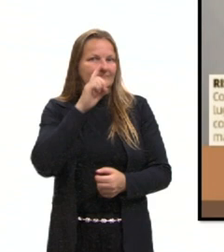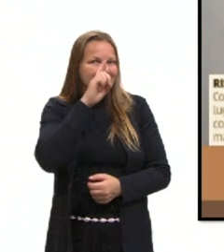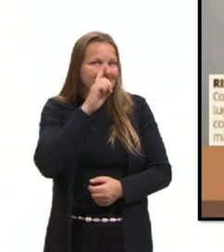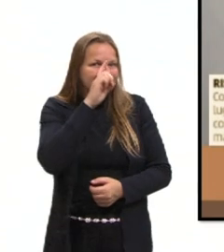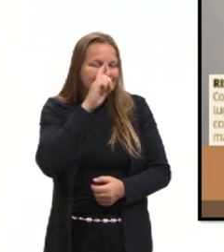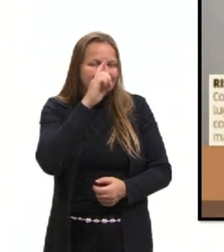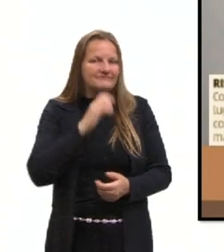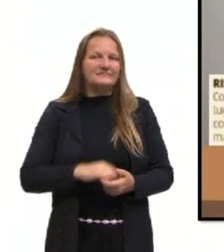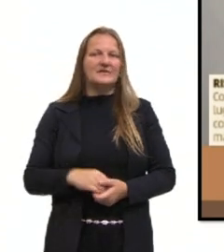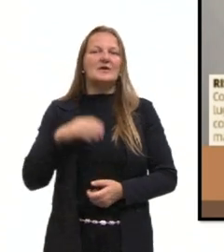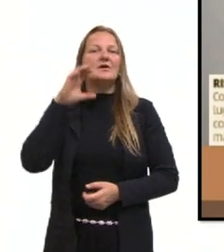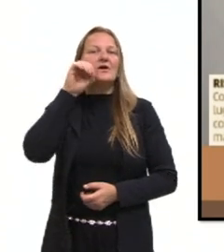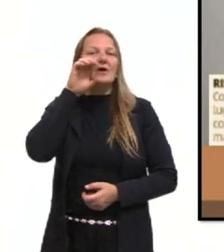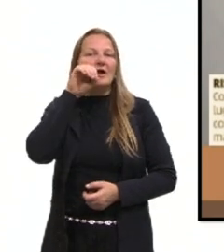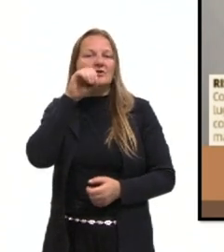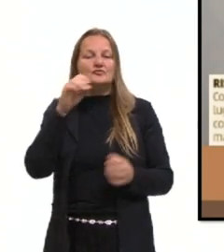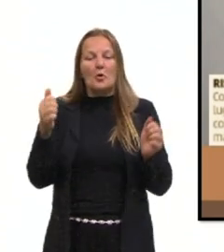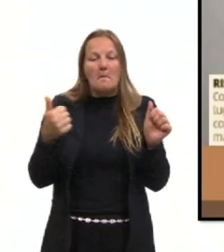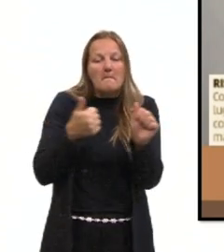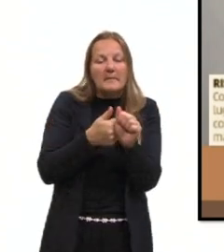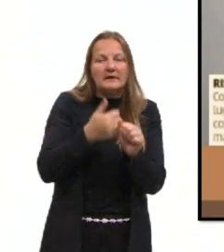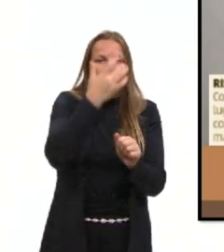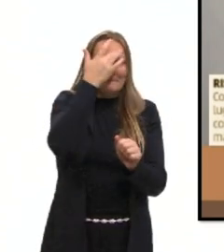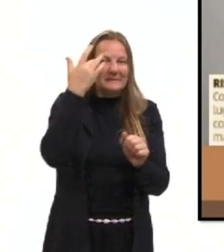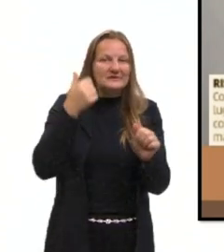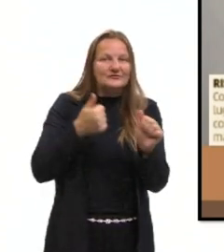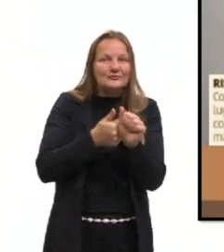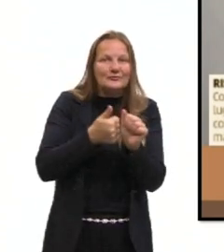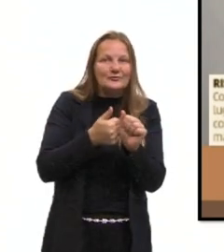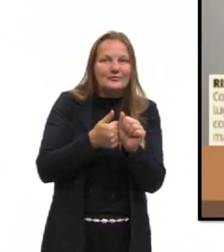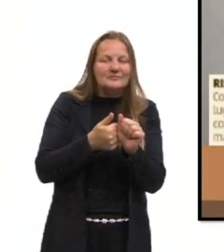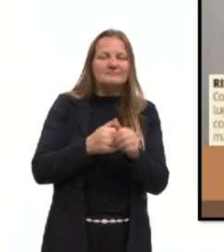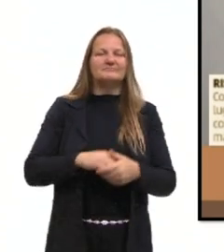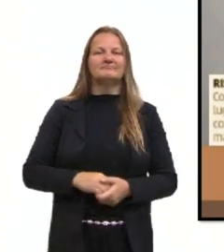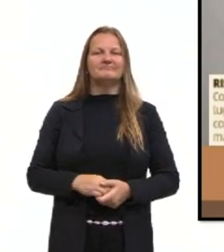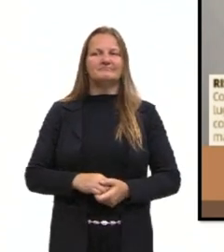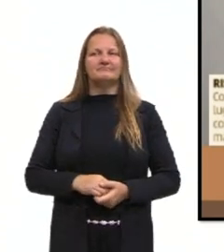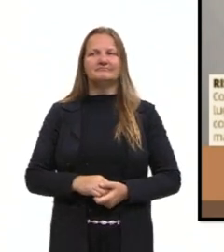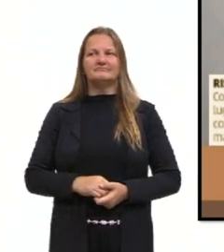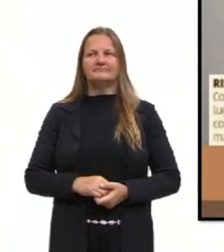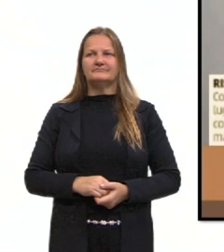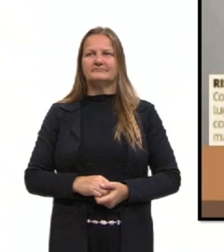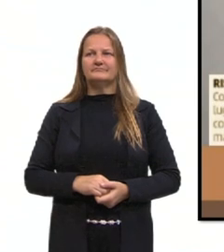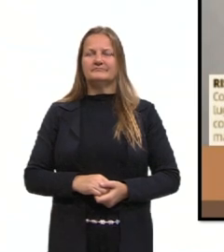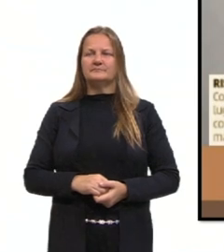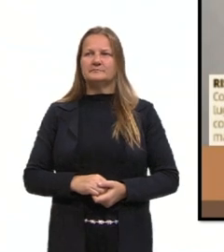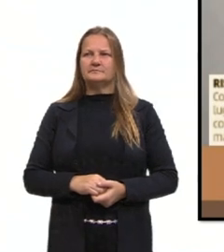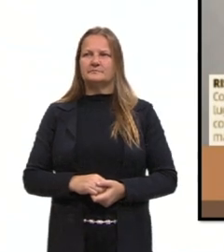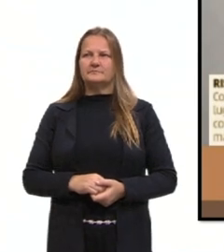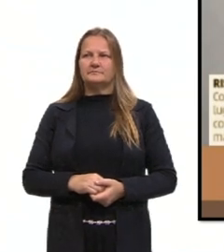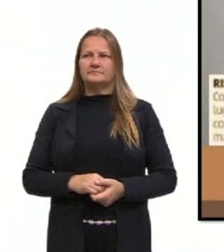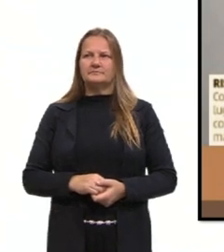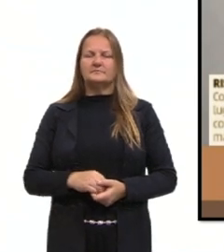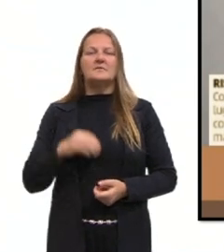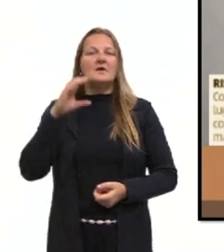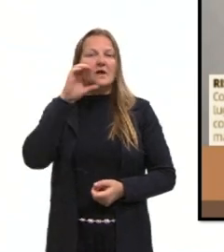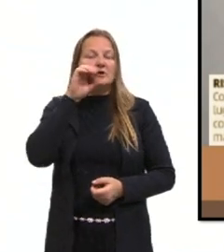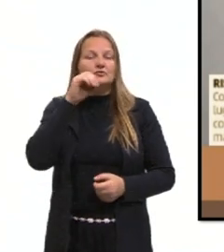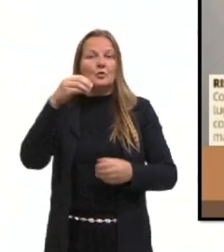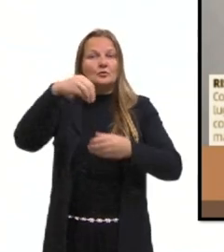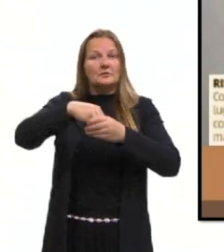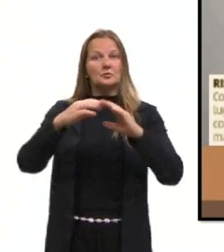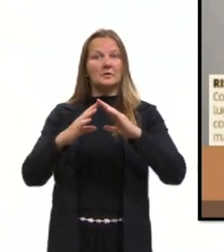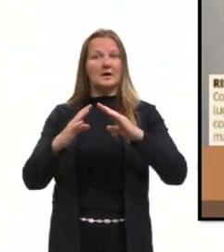Como cães convivem com humanos, né, mais proximamente, os cães, né, são domésticos.